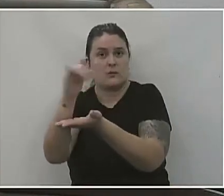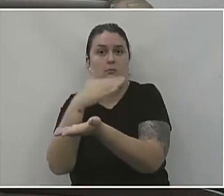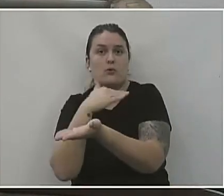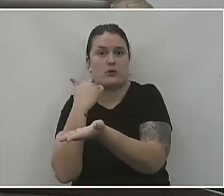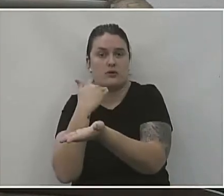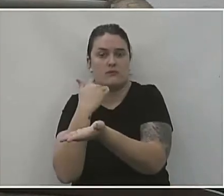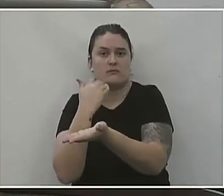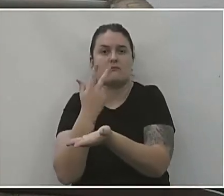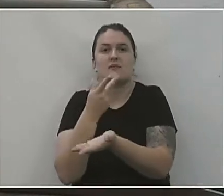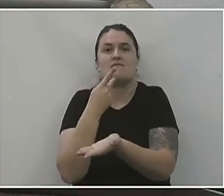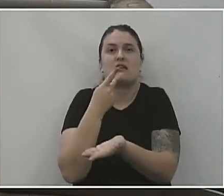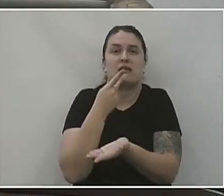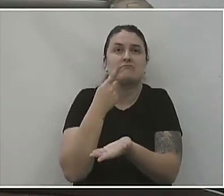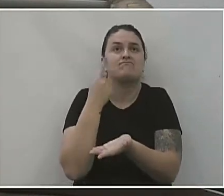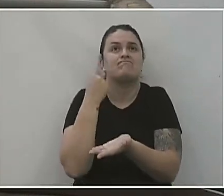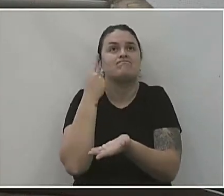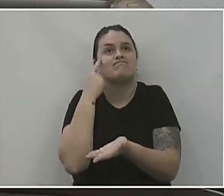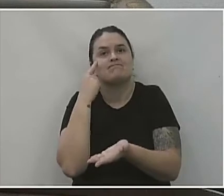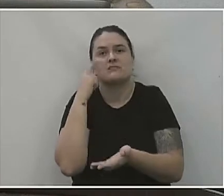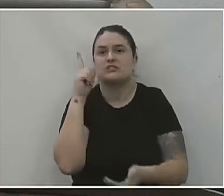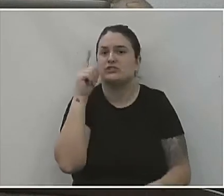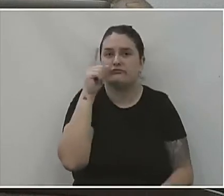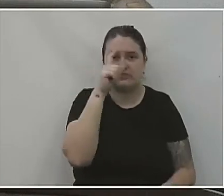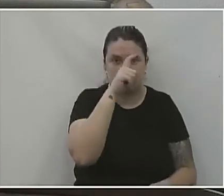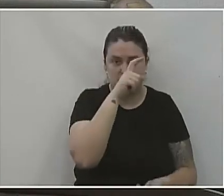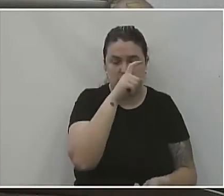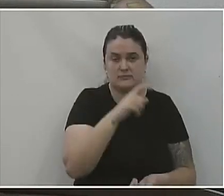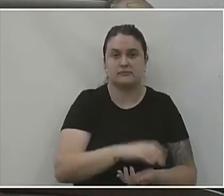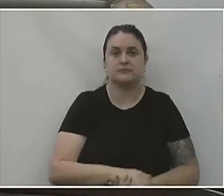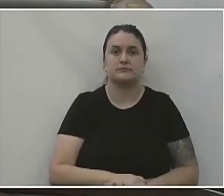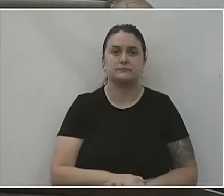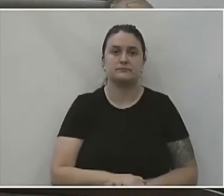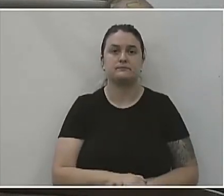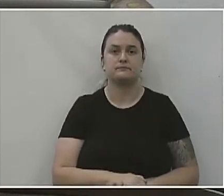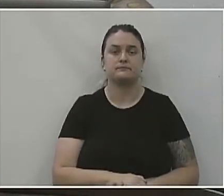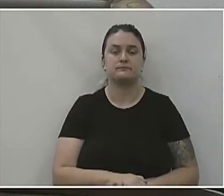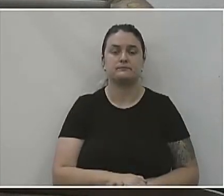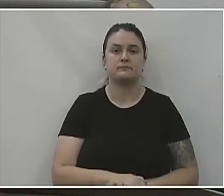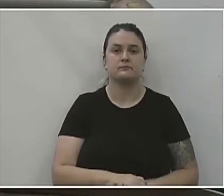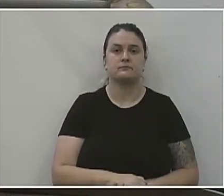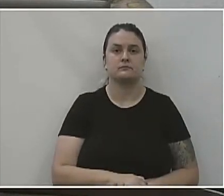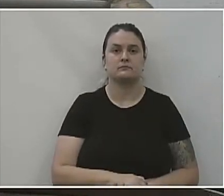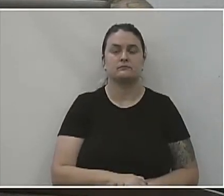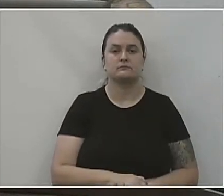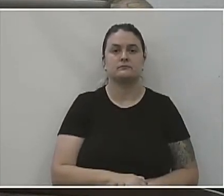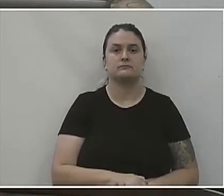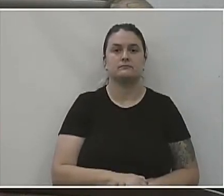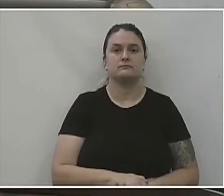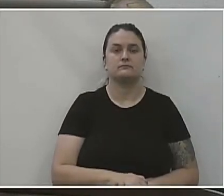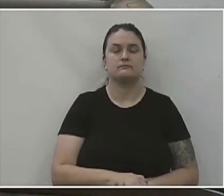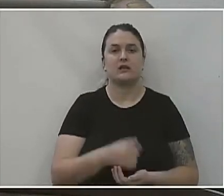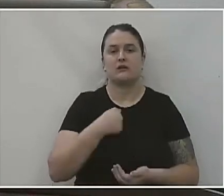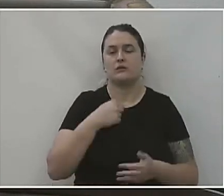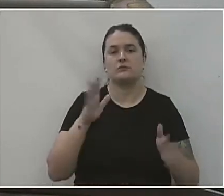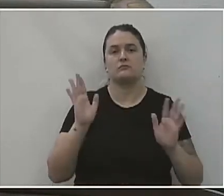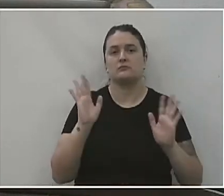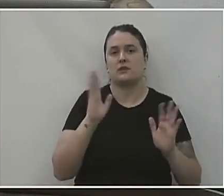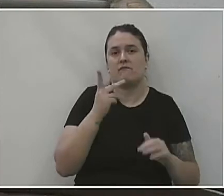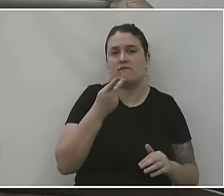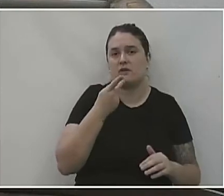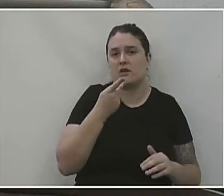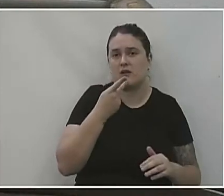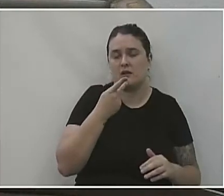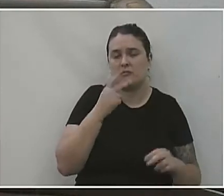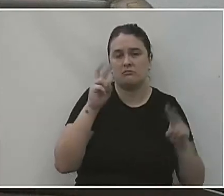Falar em previsão é muito difícil, muito difícil mesmo. Então, eu prefiro me abster a essa